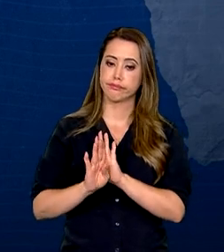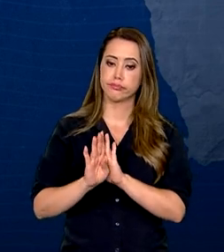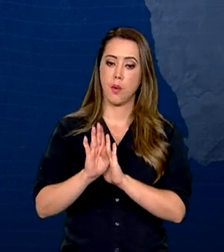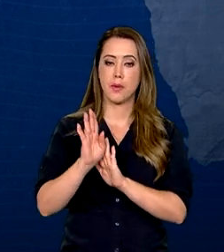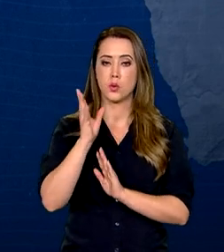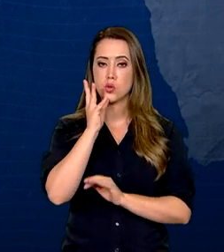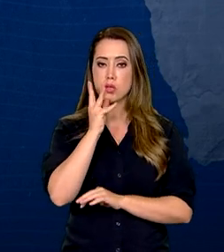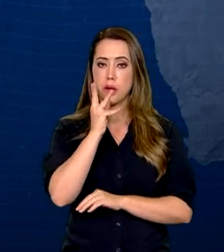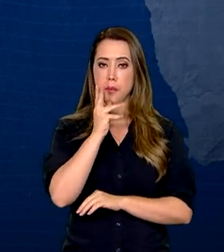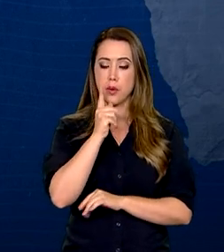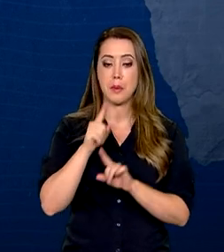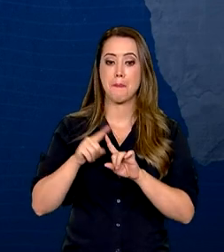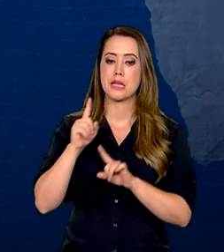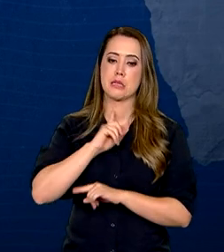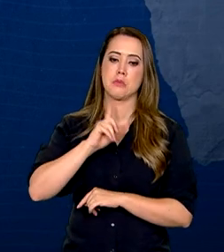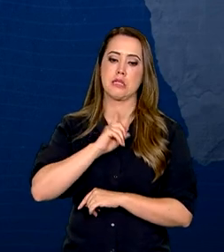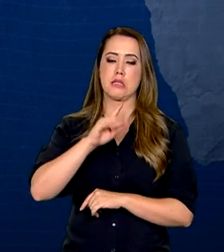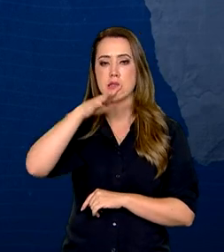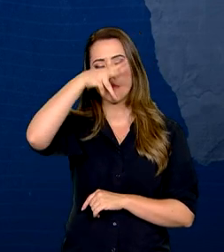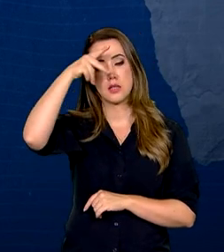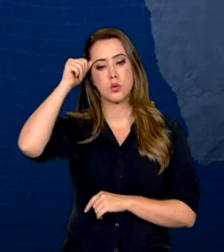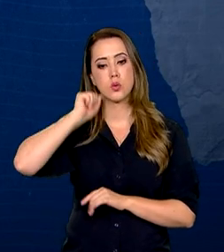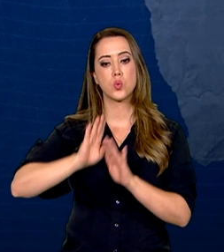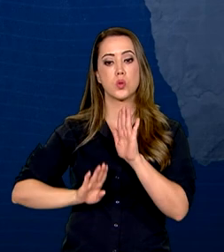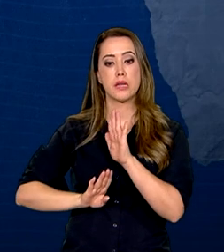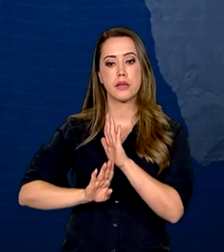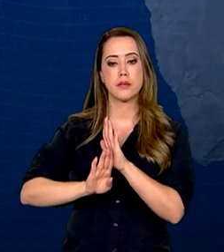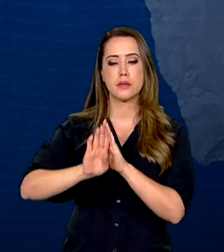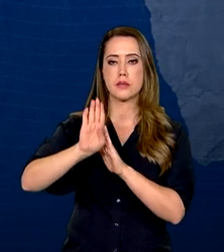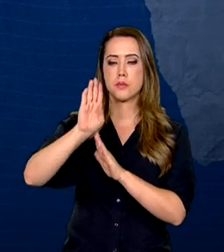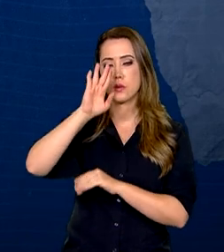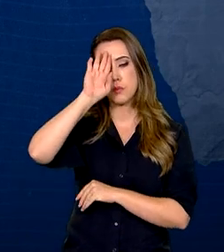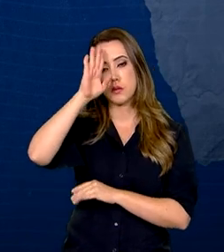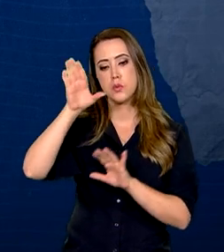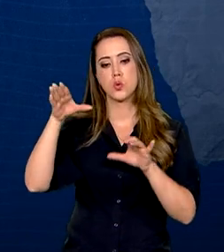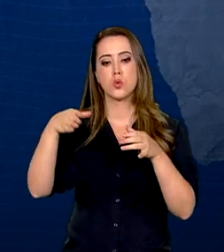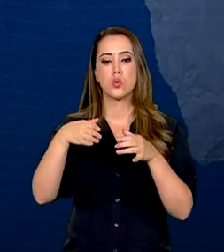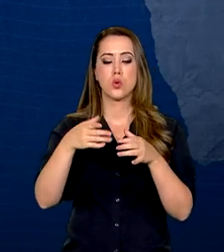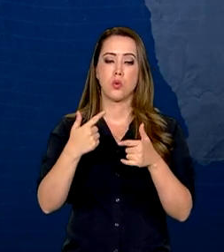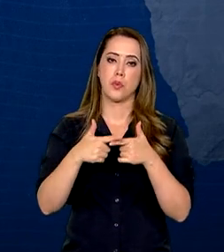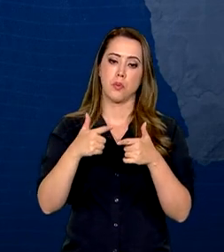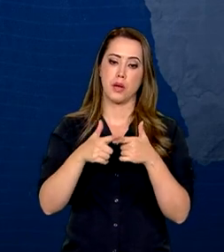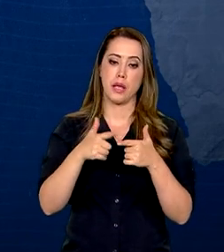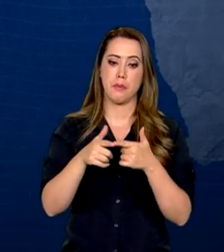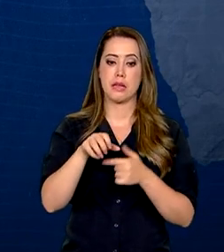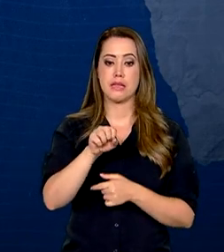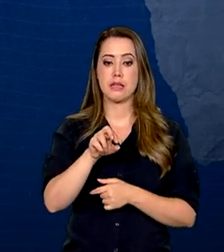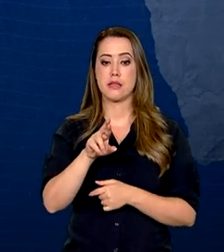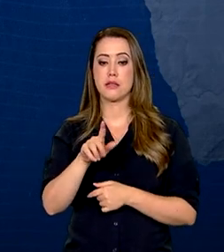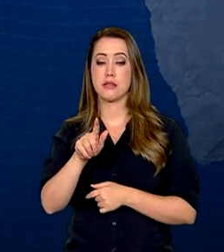lento. Em Minas Gerais e Mato Grosso do Sul, houve crescimento nas ocorrências de síndrome respiratória aguda